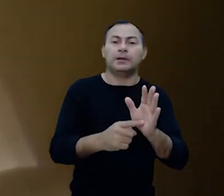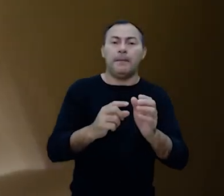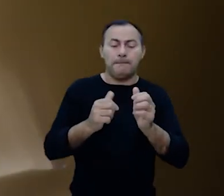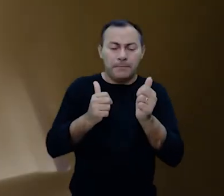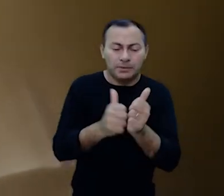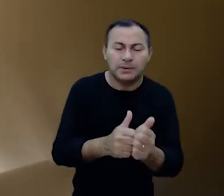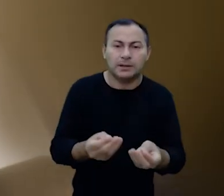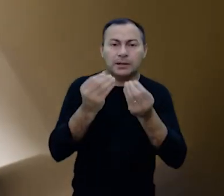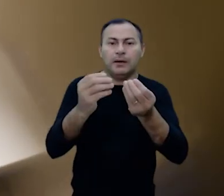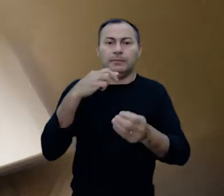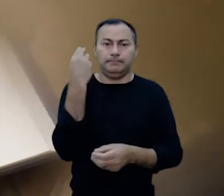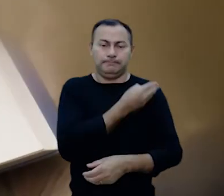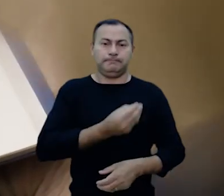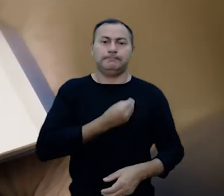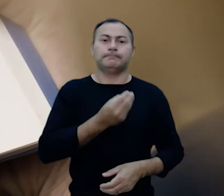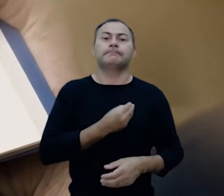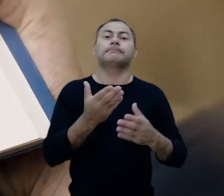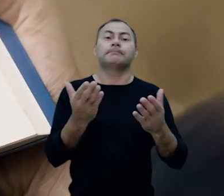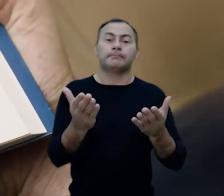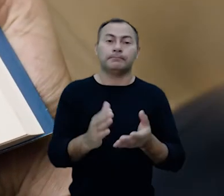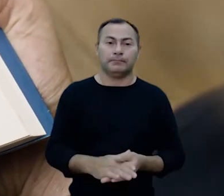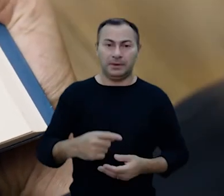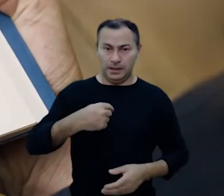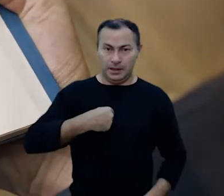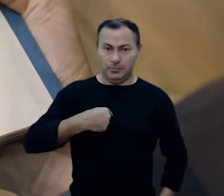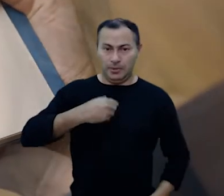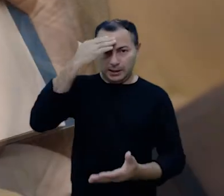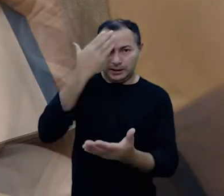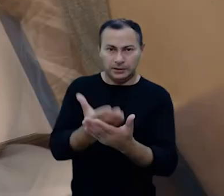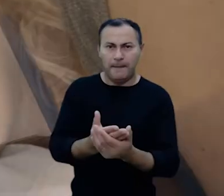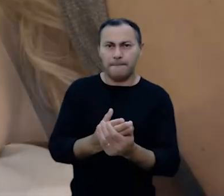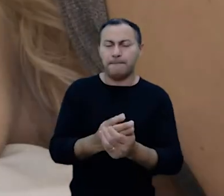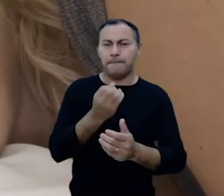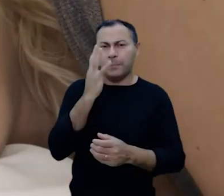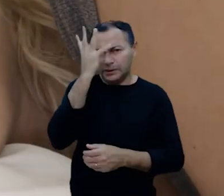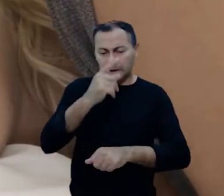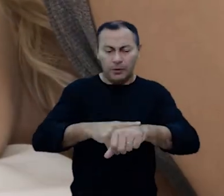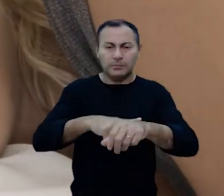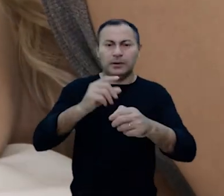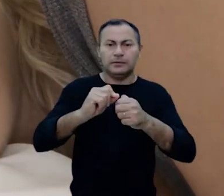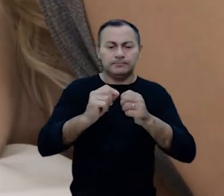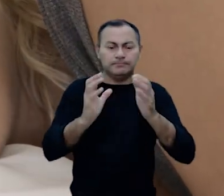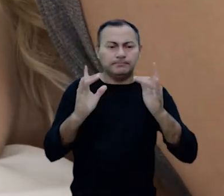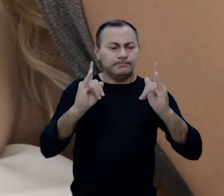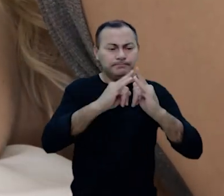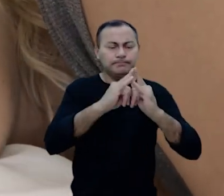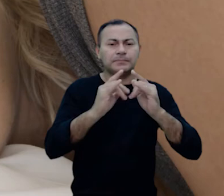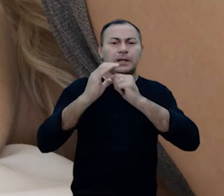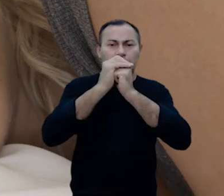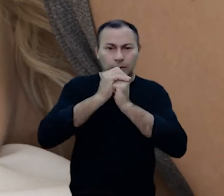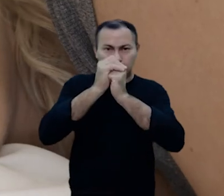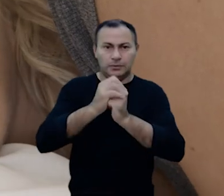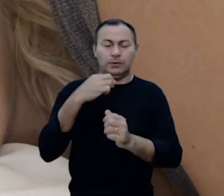resultados que essa aproximação traz para as nossas vidas eu acredito que uma bela hora para construirmos a nossa pequena